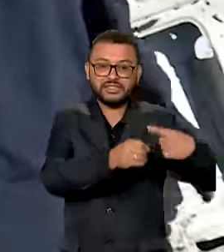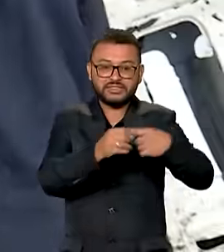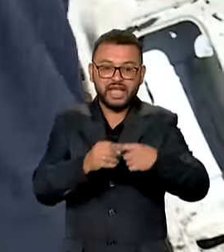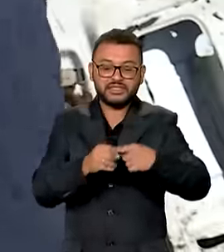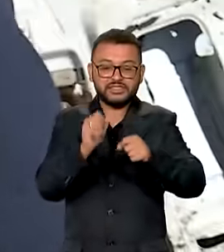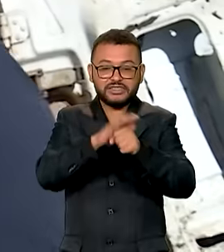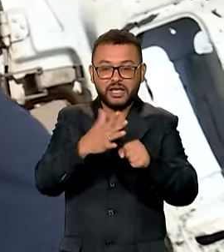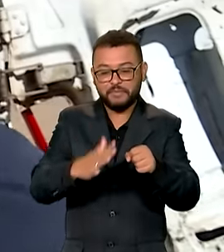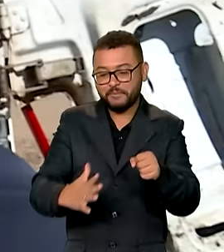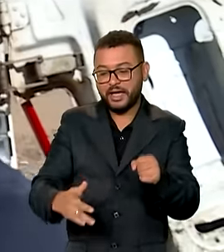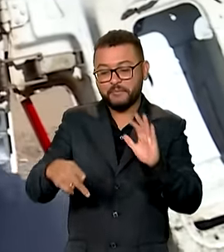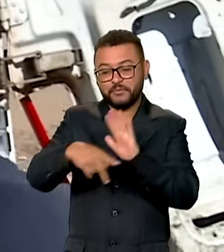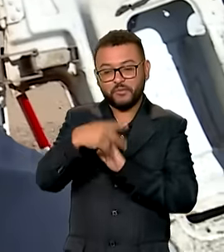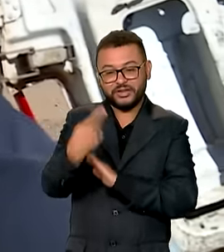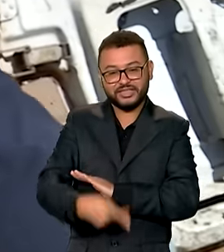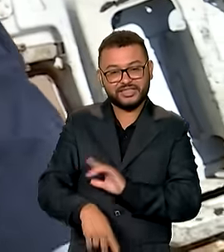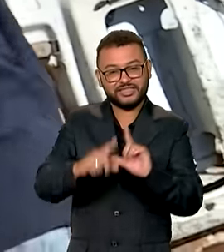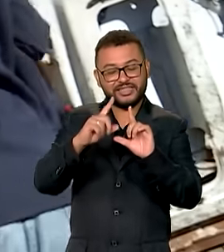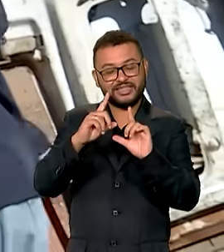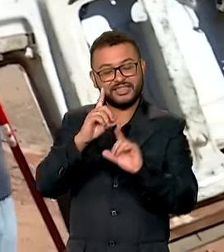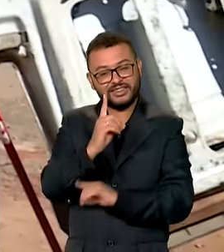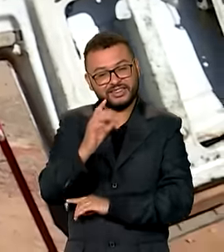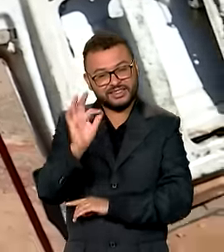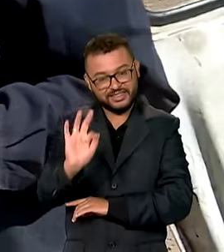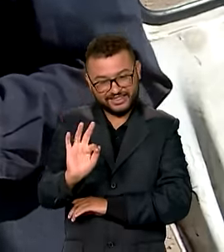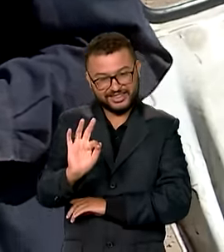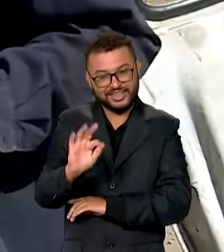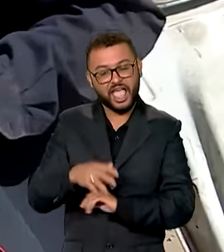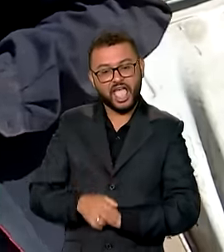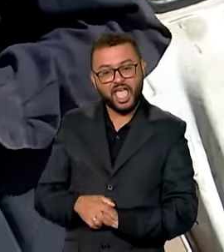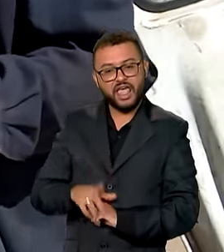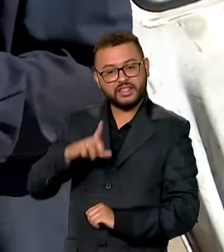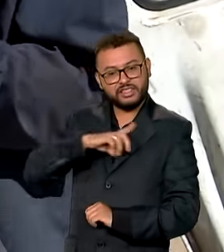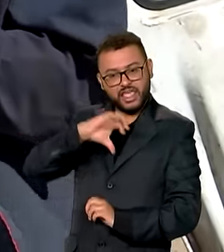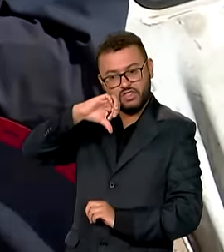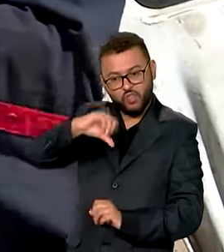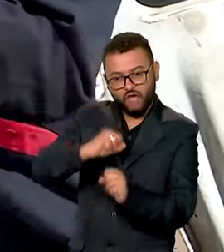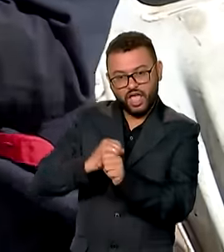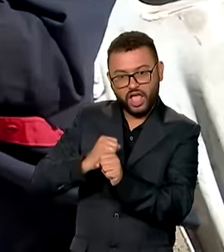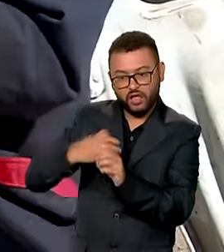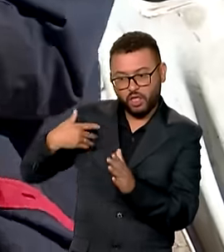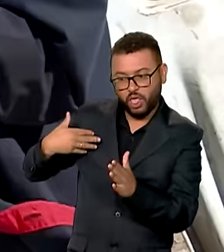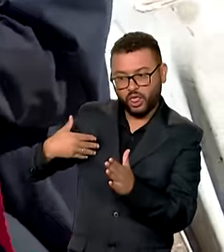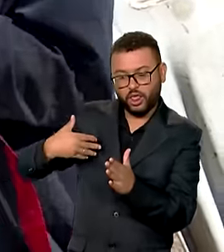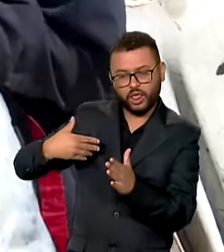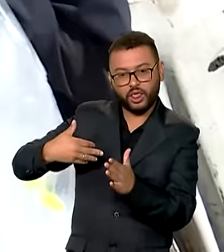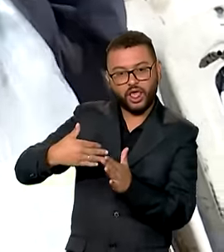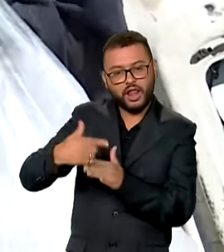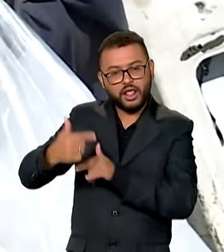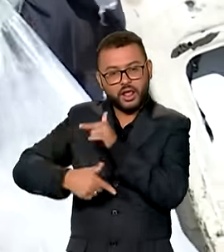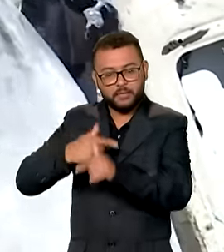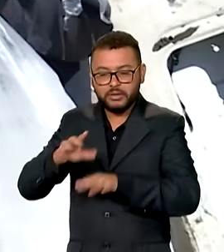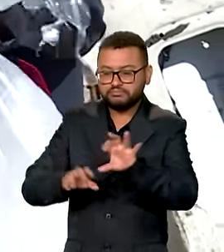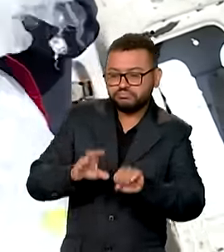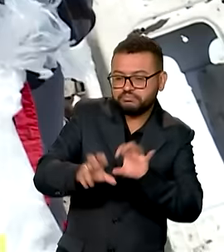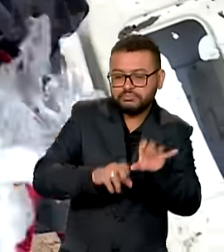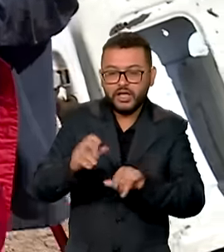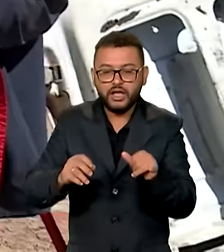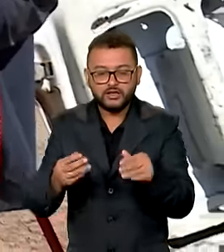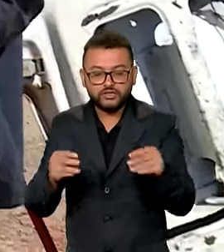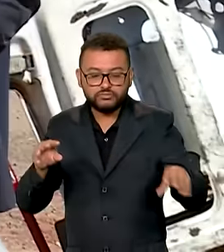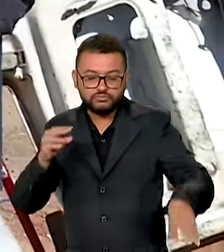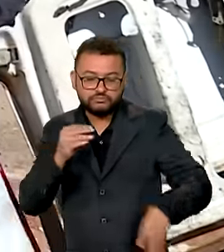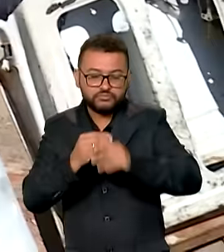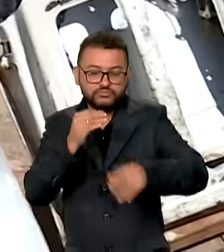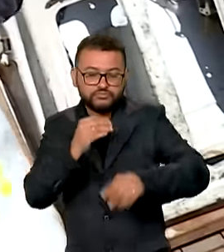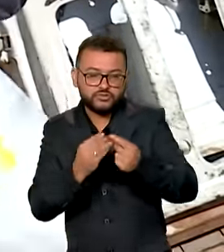Samambaia, região administrativa do Distrito Federal. Há nove anos, essa foi a forma que ele encontrou de complementar a